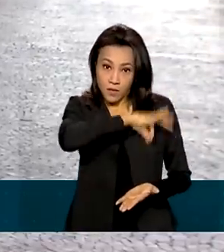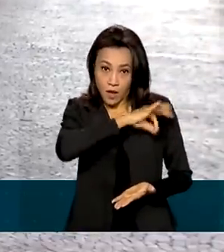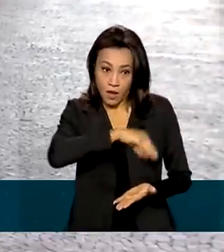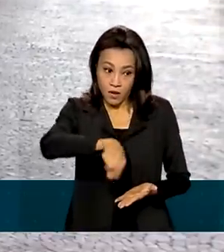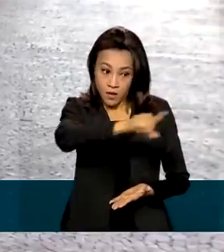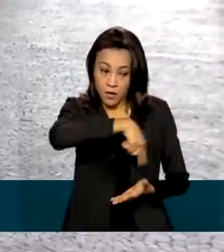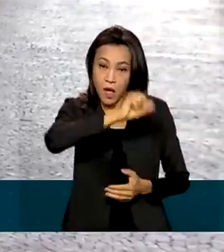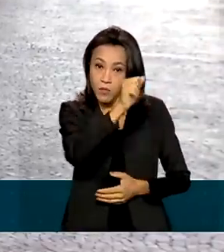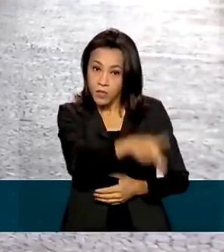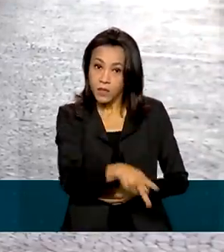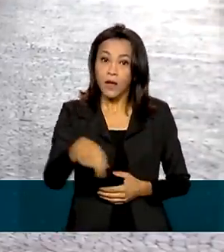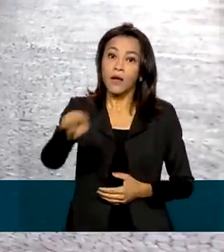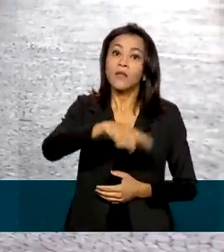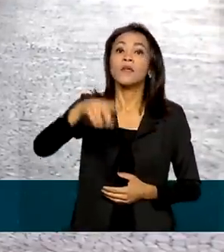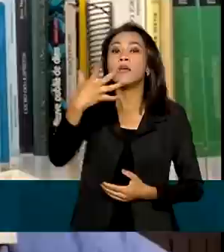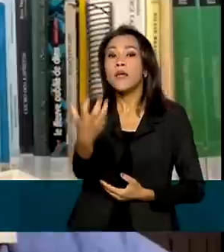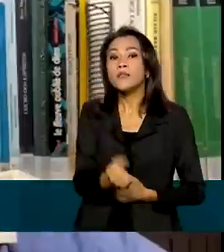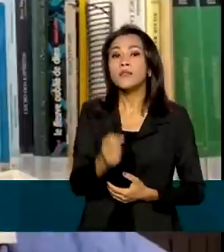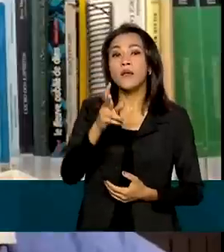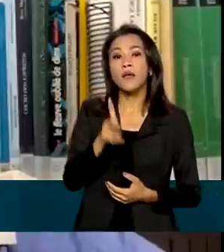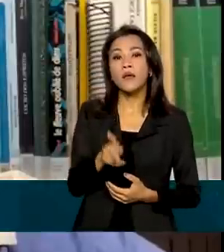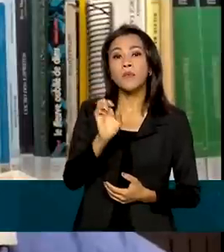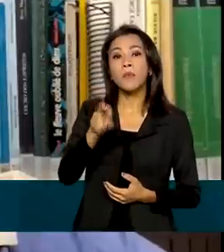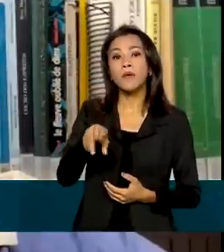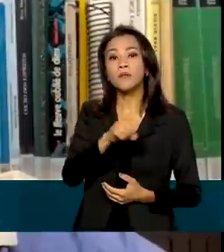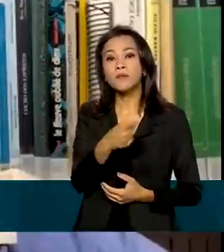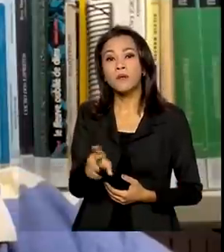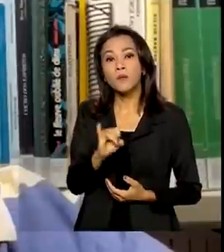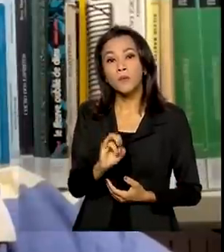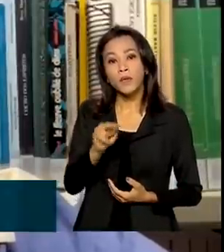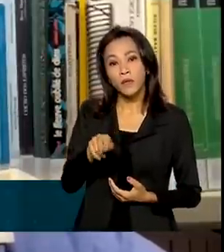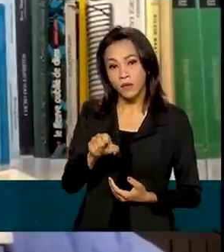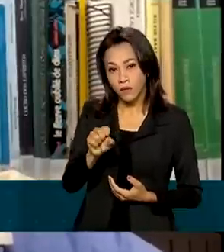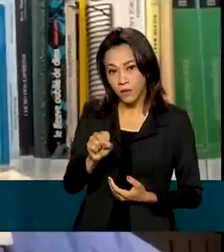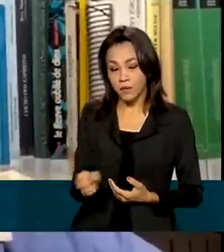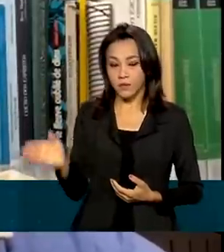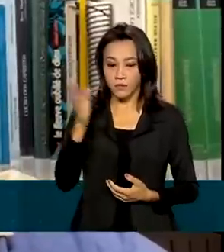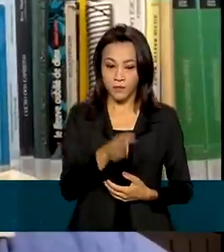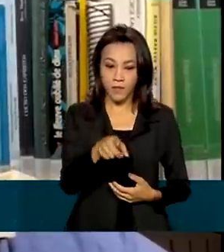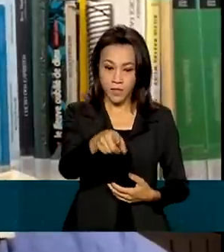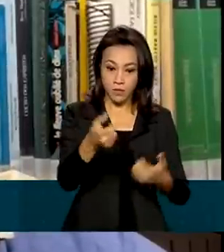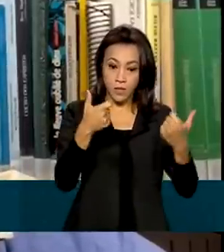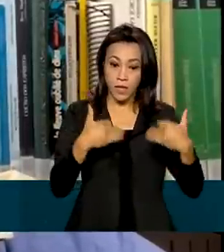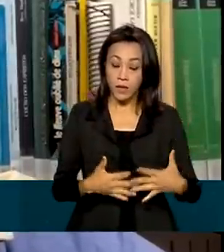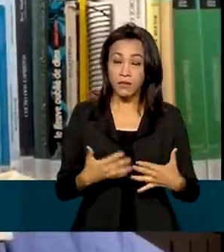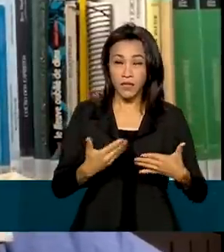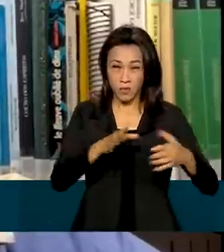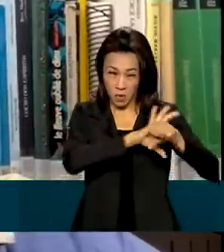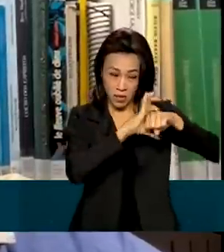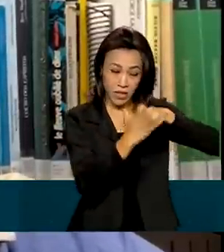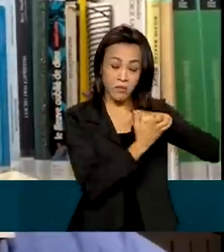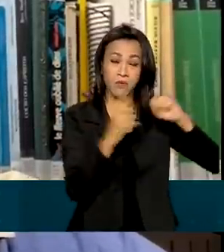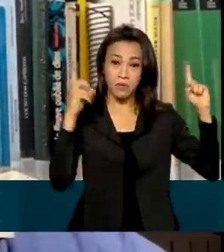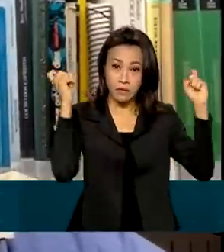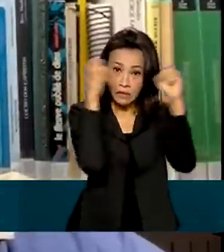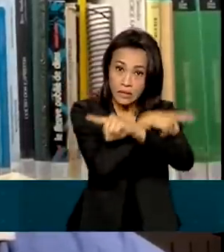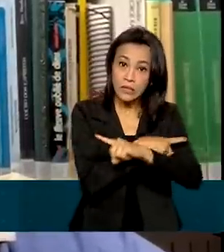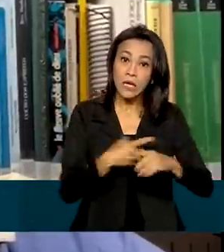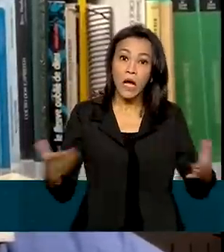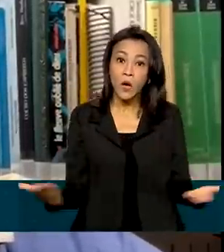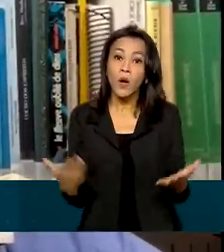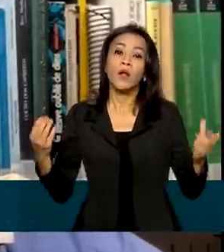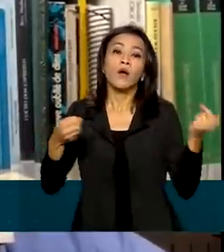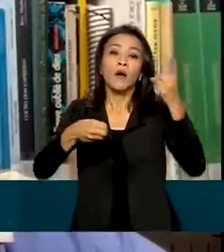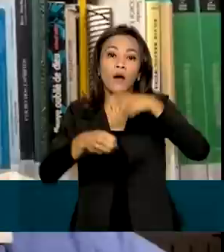pensionistas do INSS. A gente tem que lembrar que durante a pandemia os serviços sofreram muito, mas que agora, com a retomada e